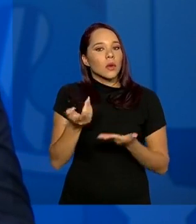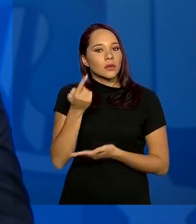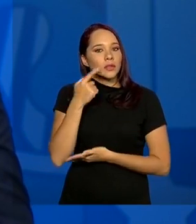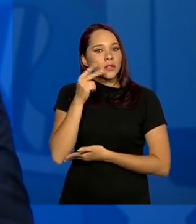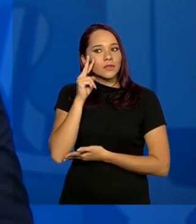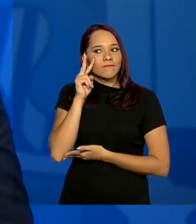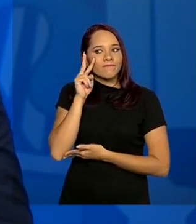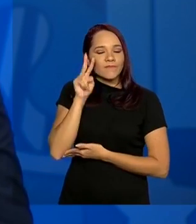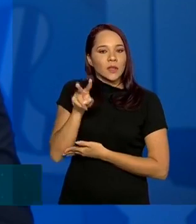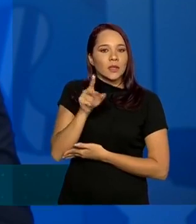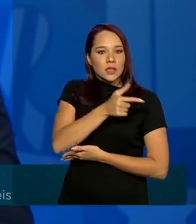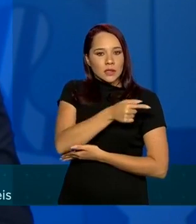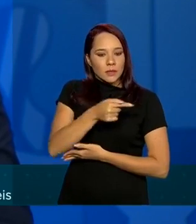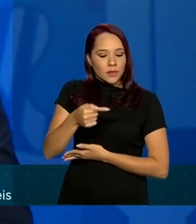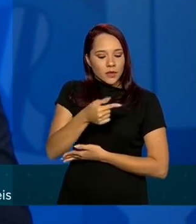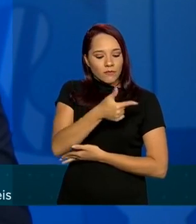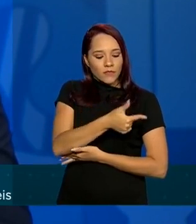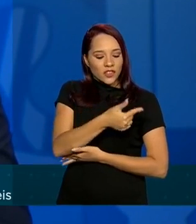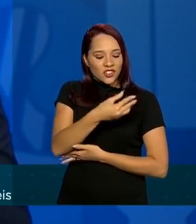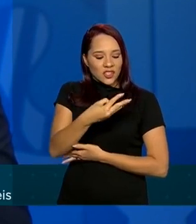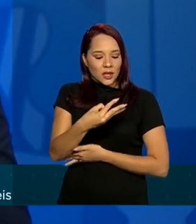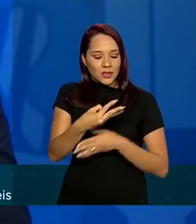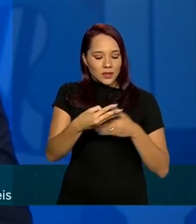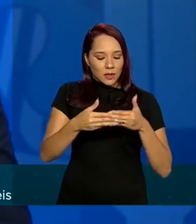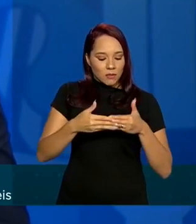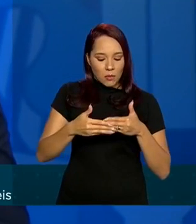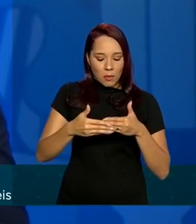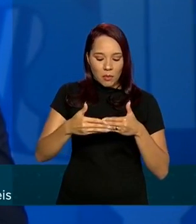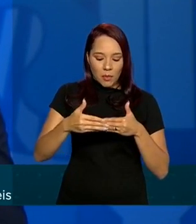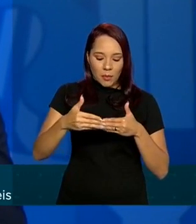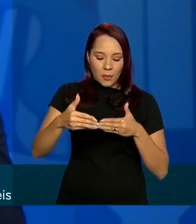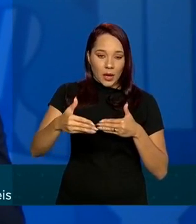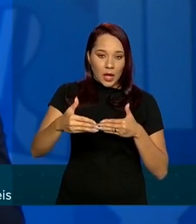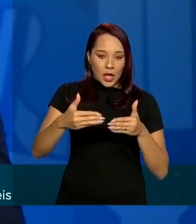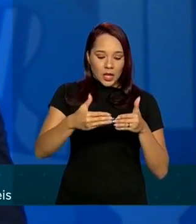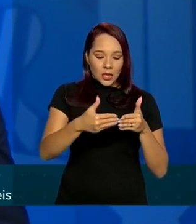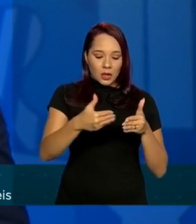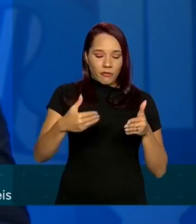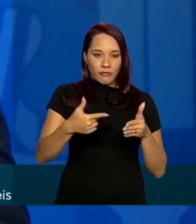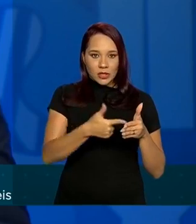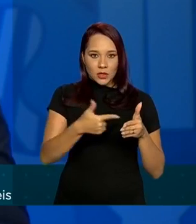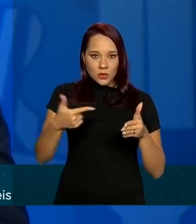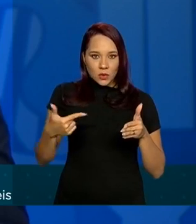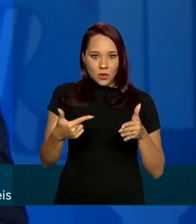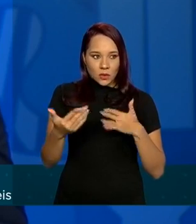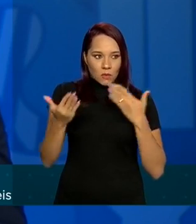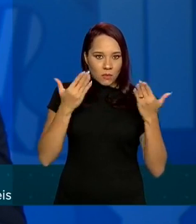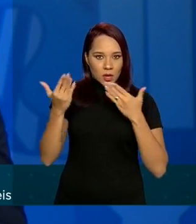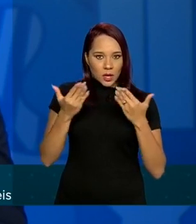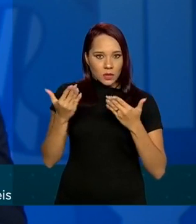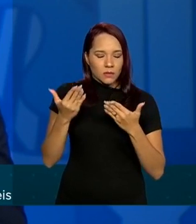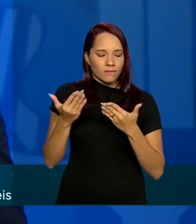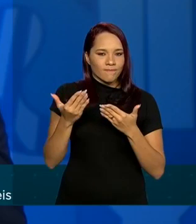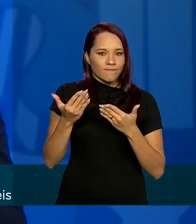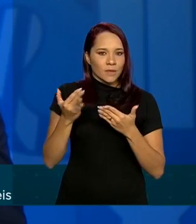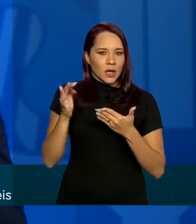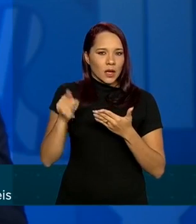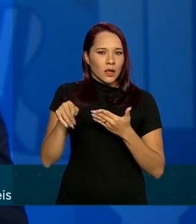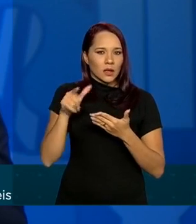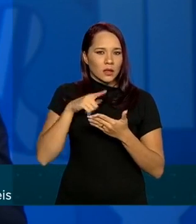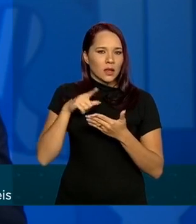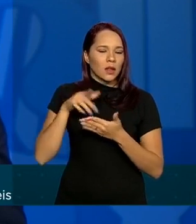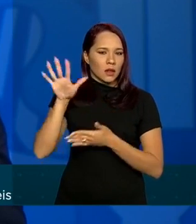descontando a semana 23, que está em andamento, até a semana 22, comparando-se à semana 21 e 22, a região